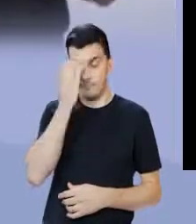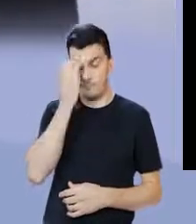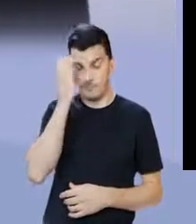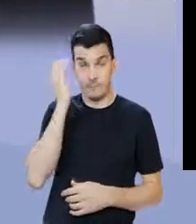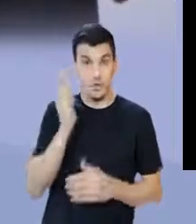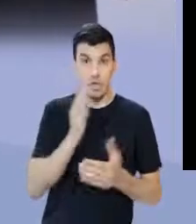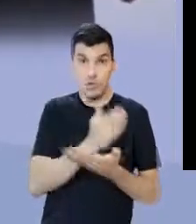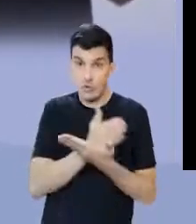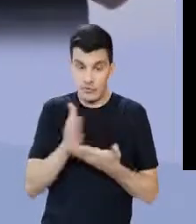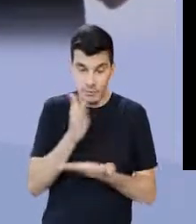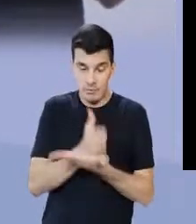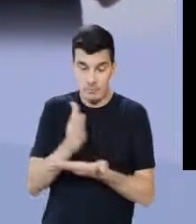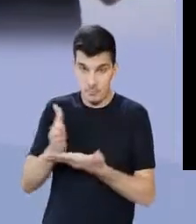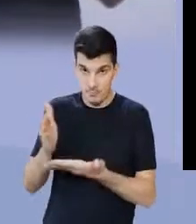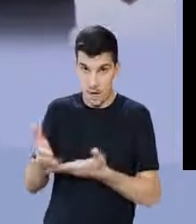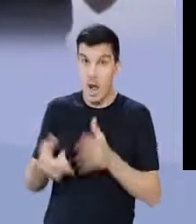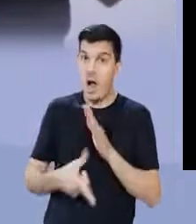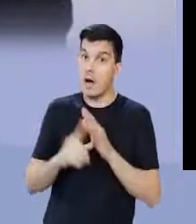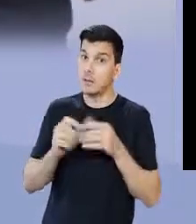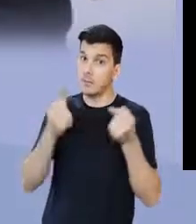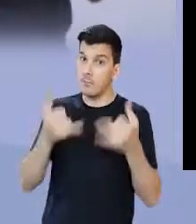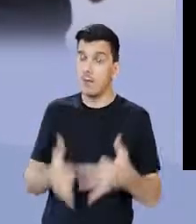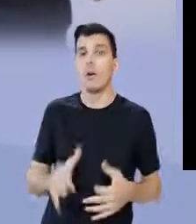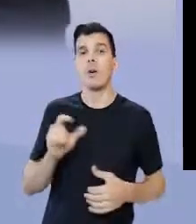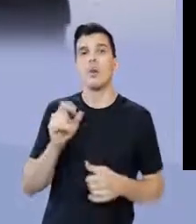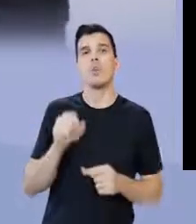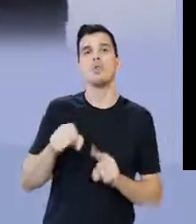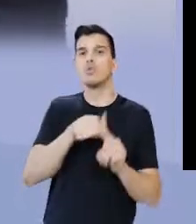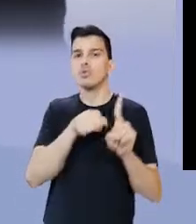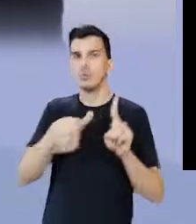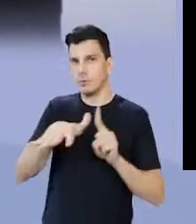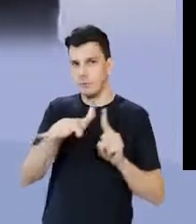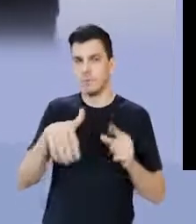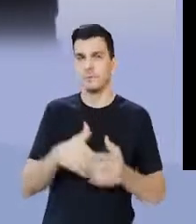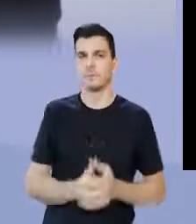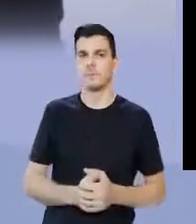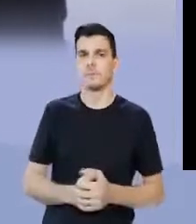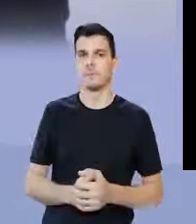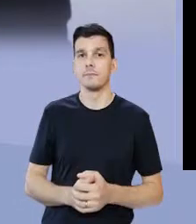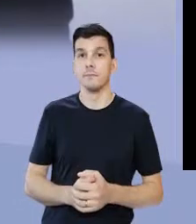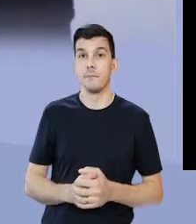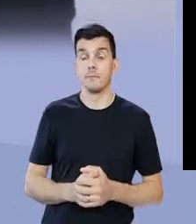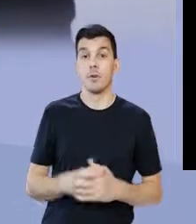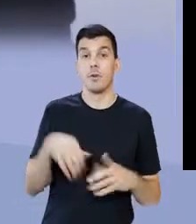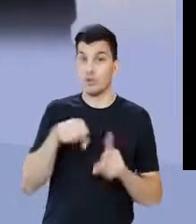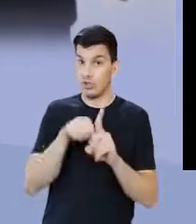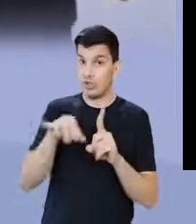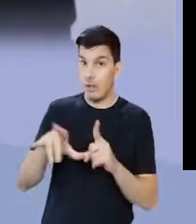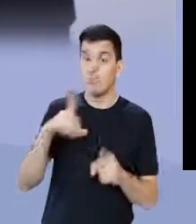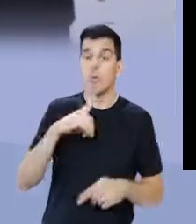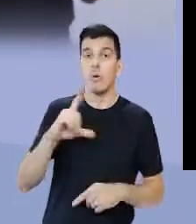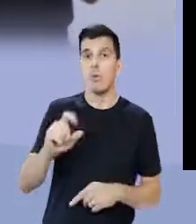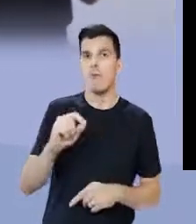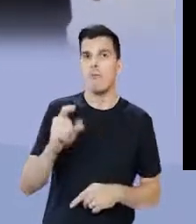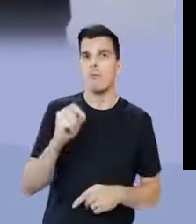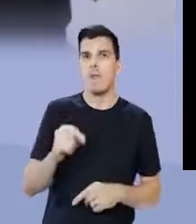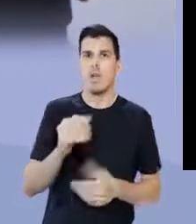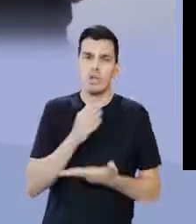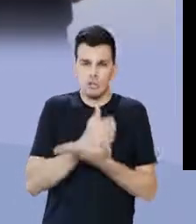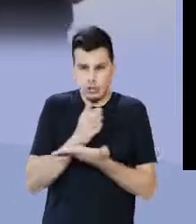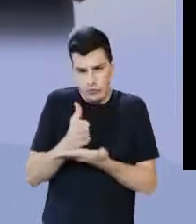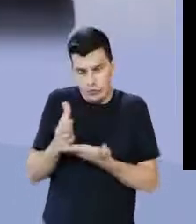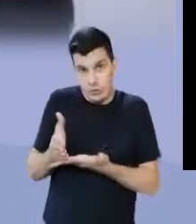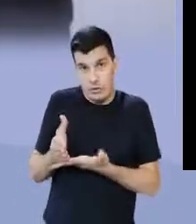Roma é dividida em períodos. Mas antes de falar dos períodos, vamos falar um pouquinho das sociedades. Em sociedades, você tem ali